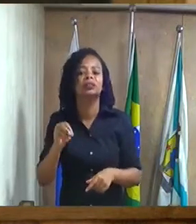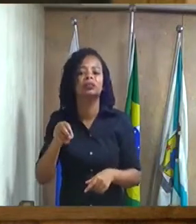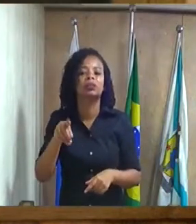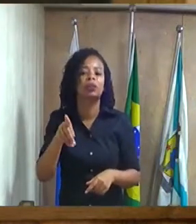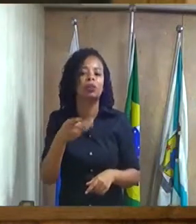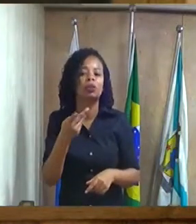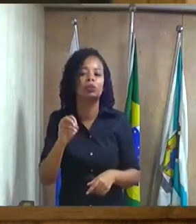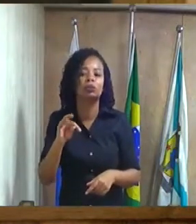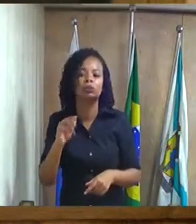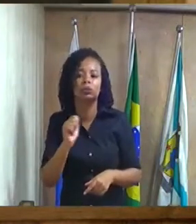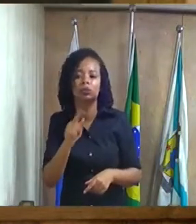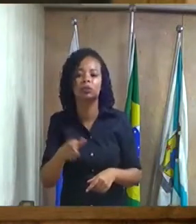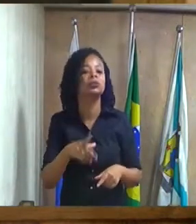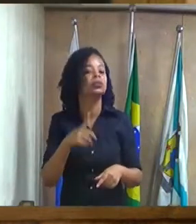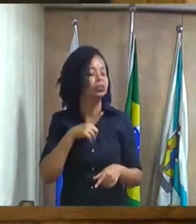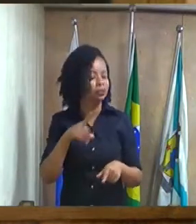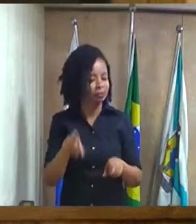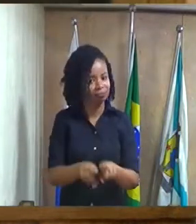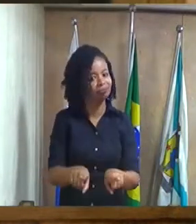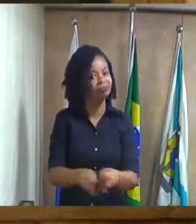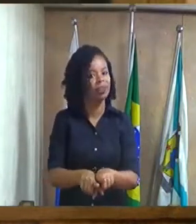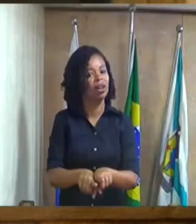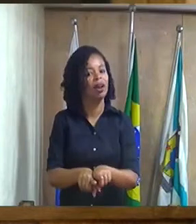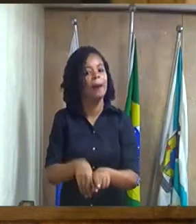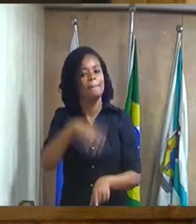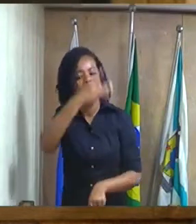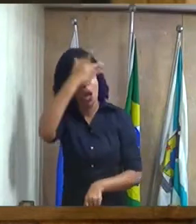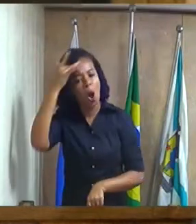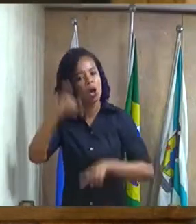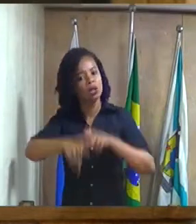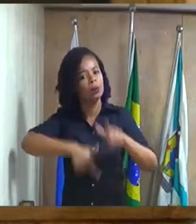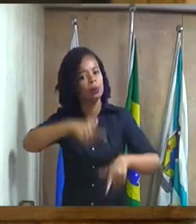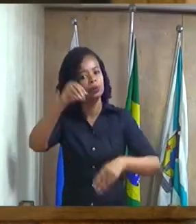que pessoas que trabalhavam na secretaria